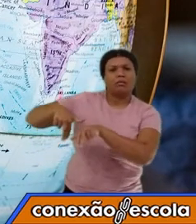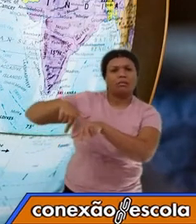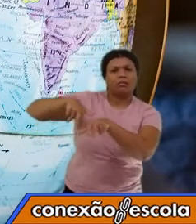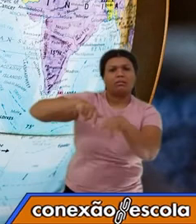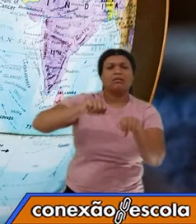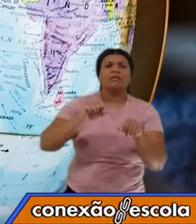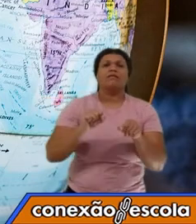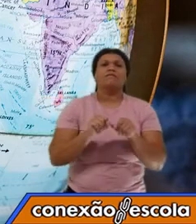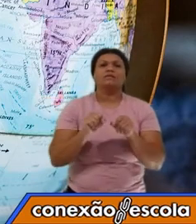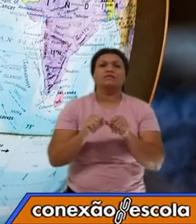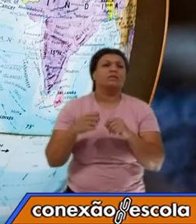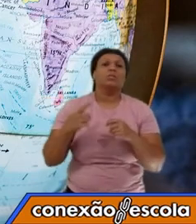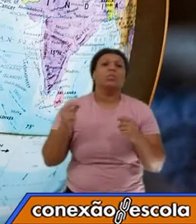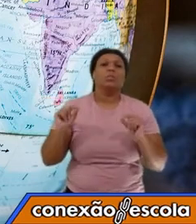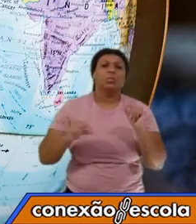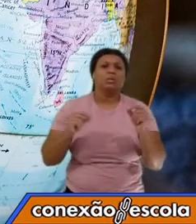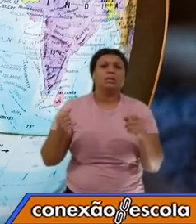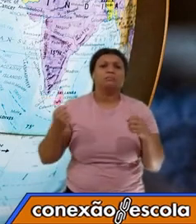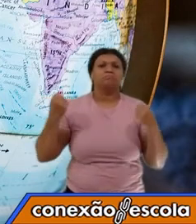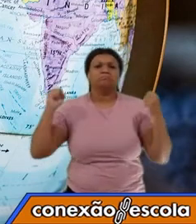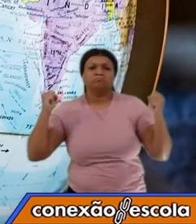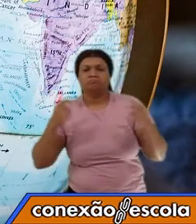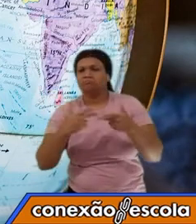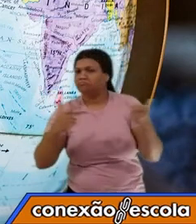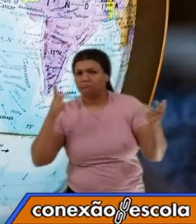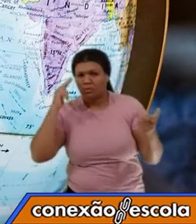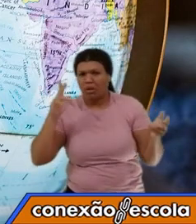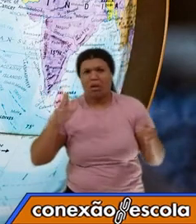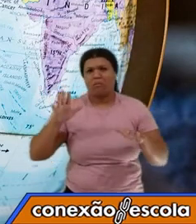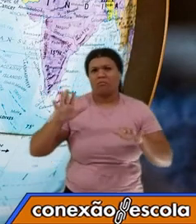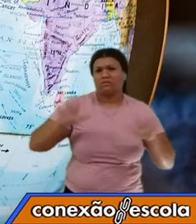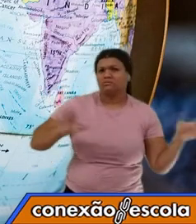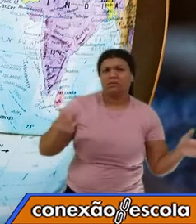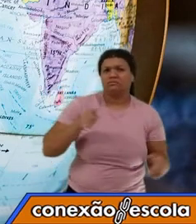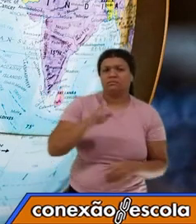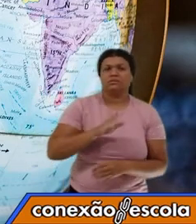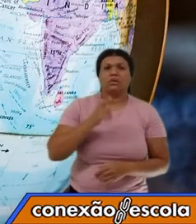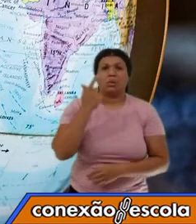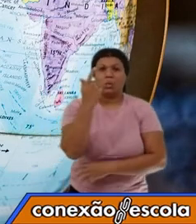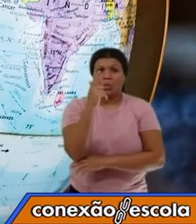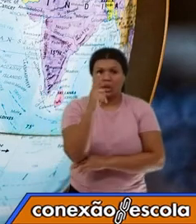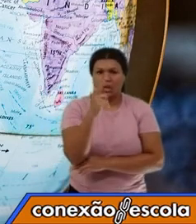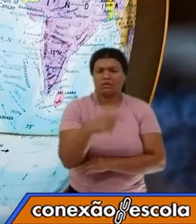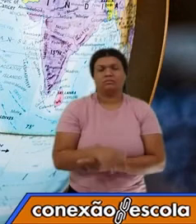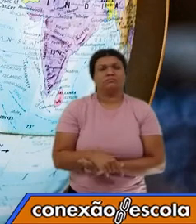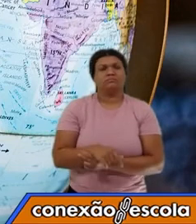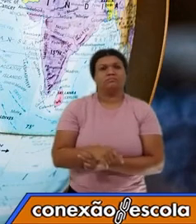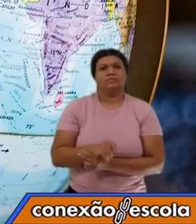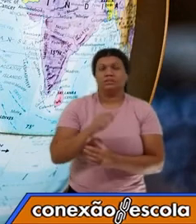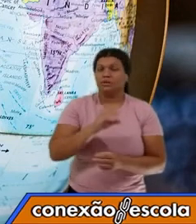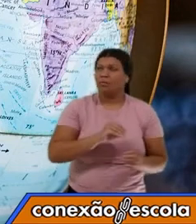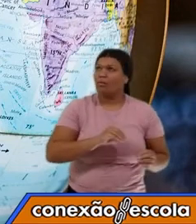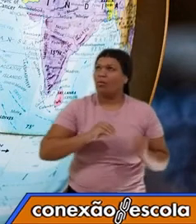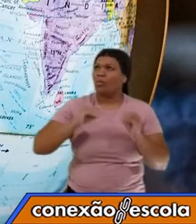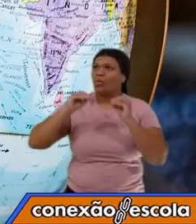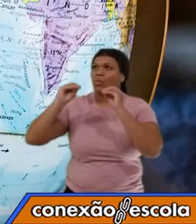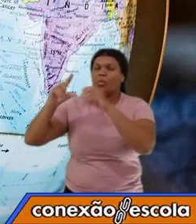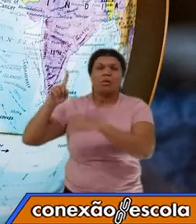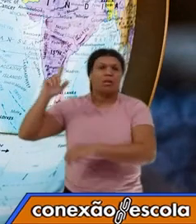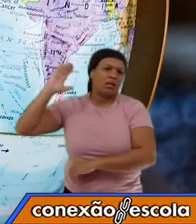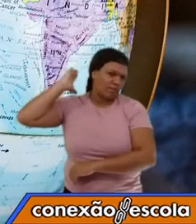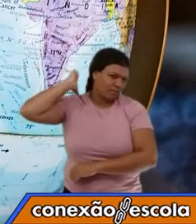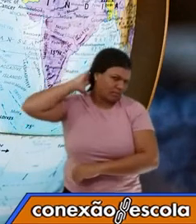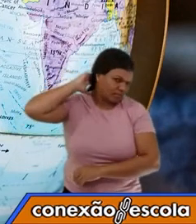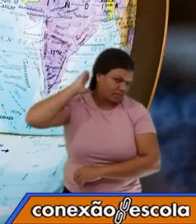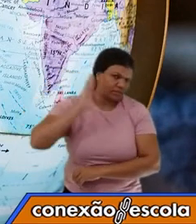Se você sai de uma cidade como Goiânia e vai para uma cidade como Belém do Pará, o